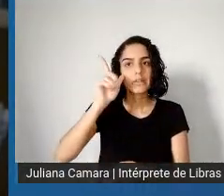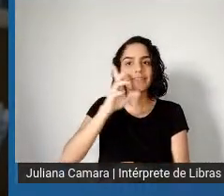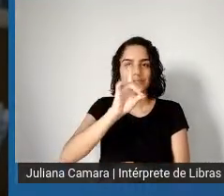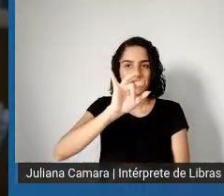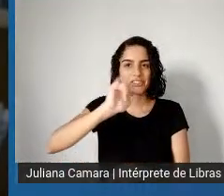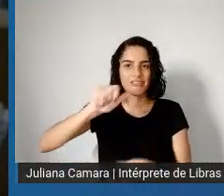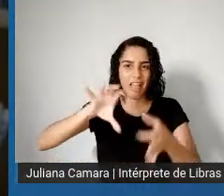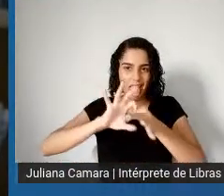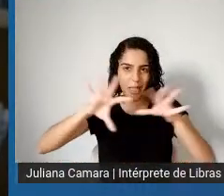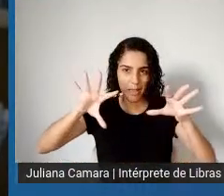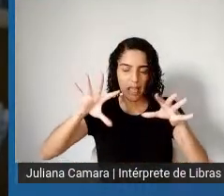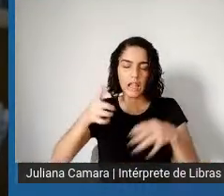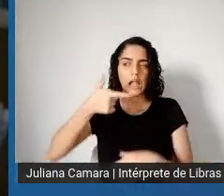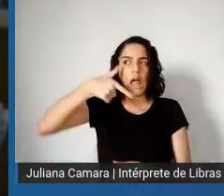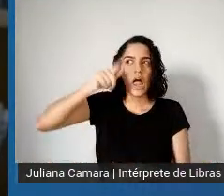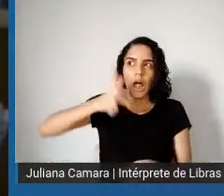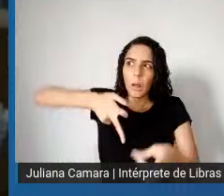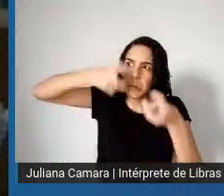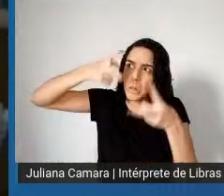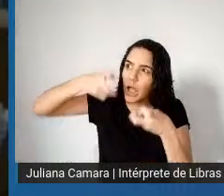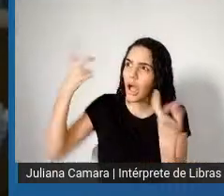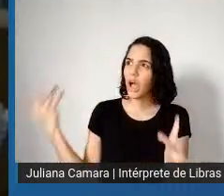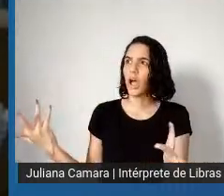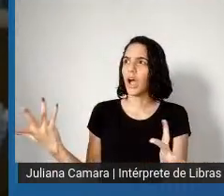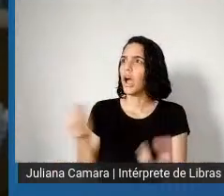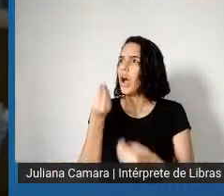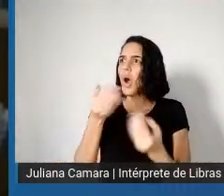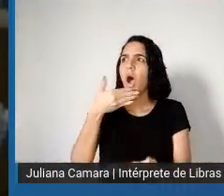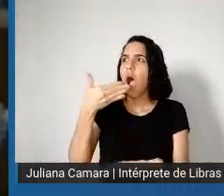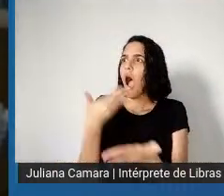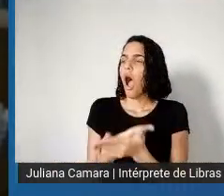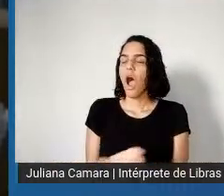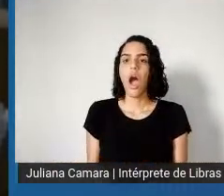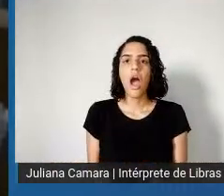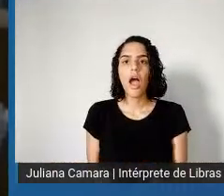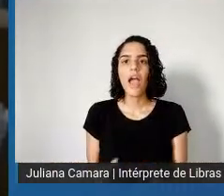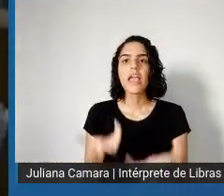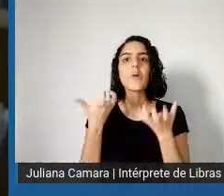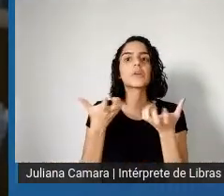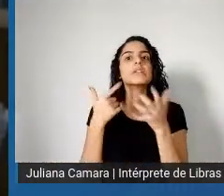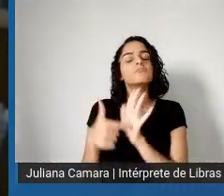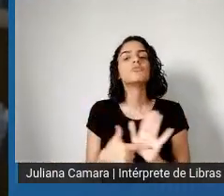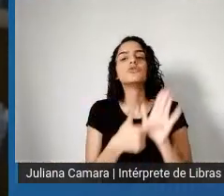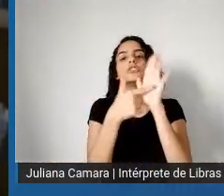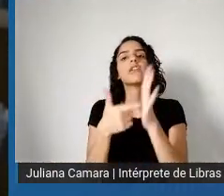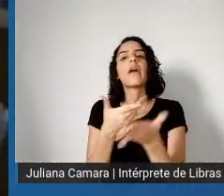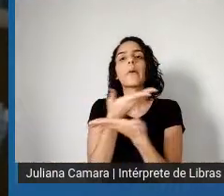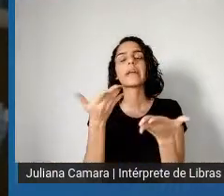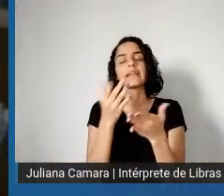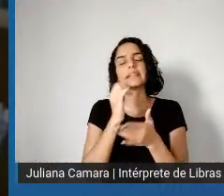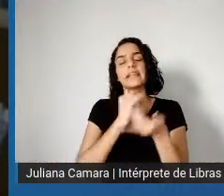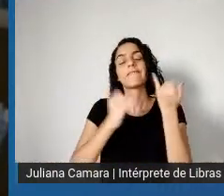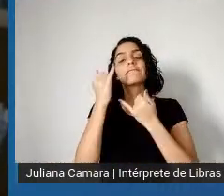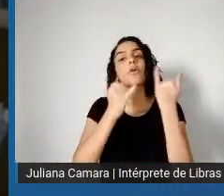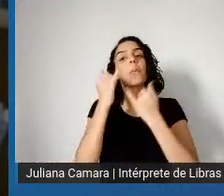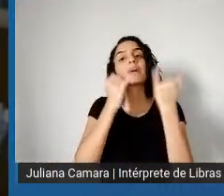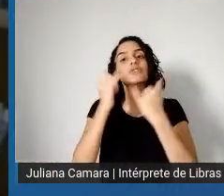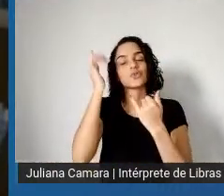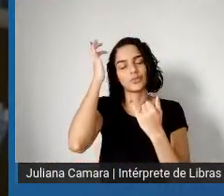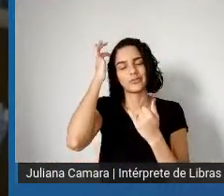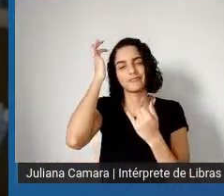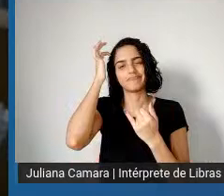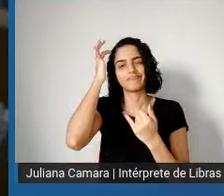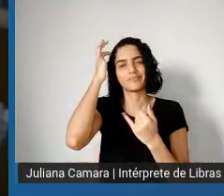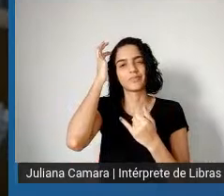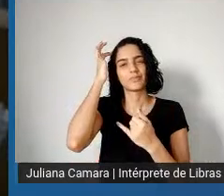eu optei por trazer aqui dados, informações, sobre o que nos espera caso não consigamos